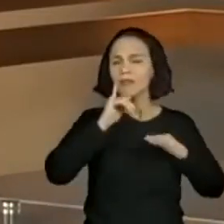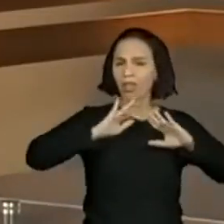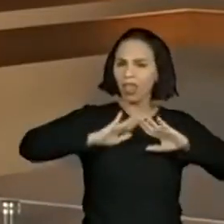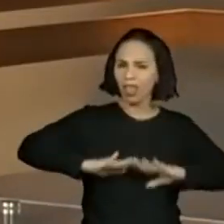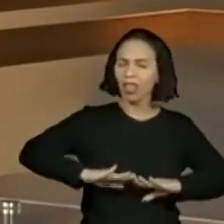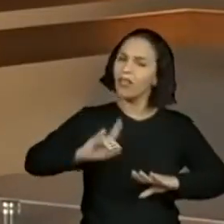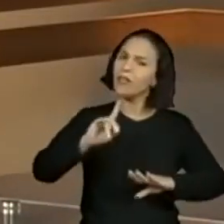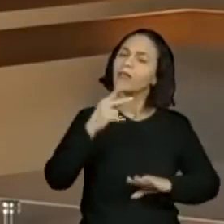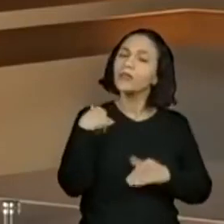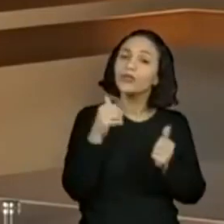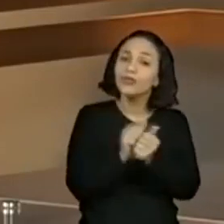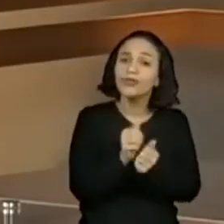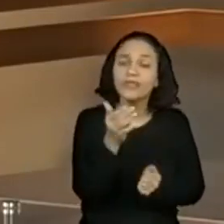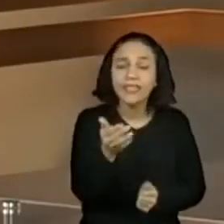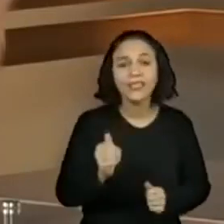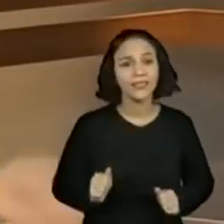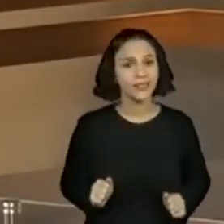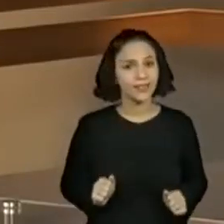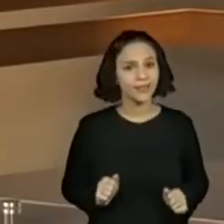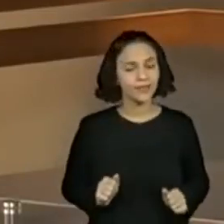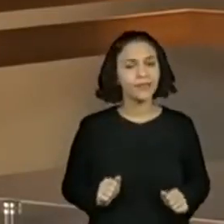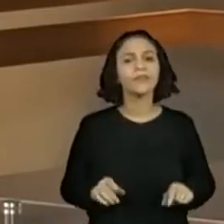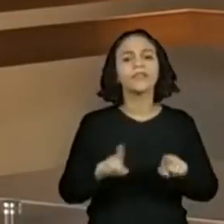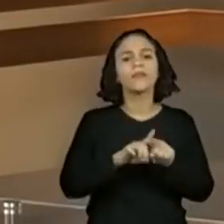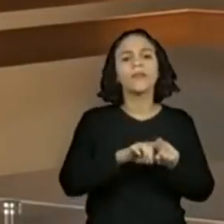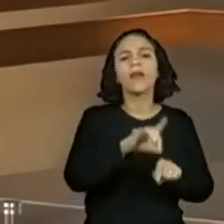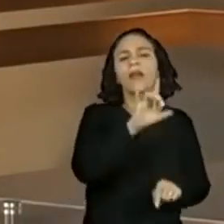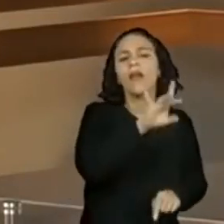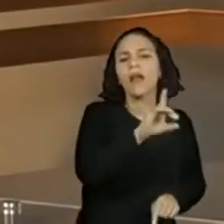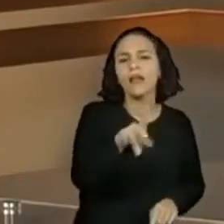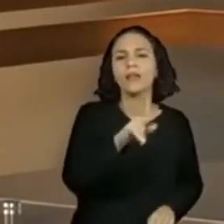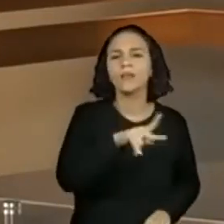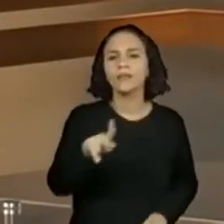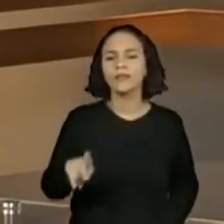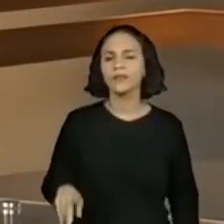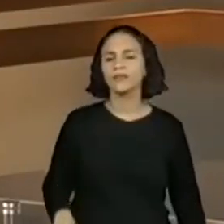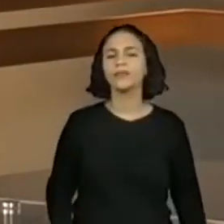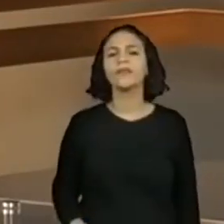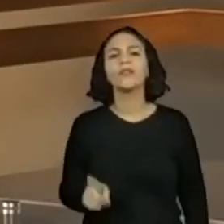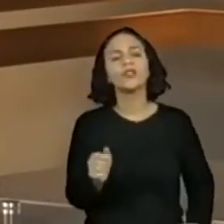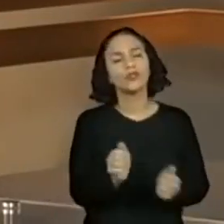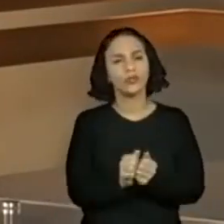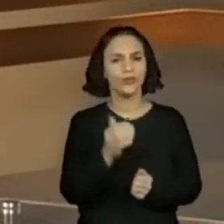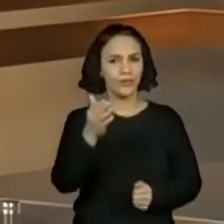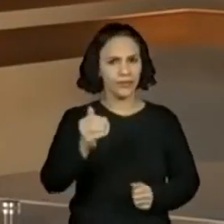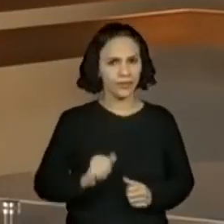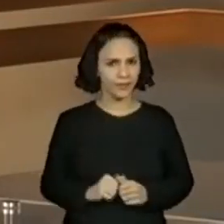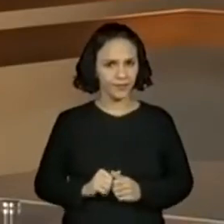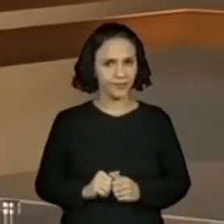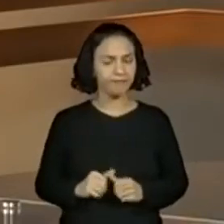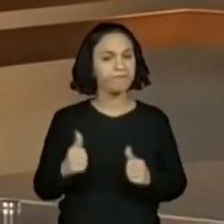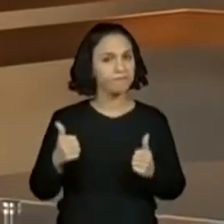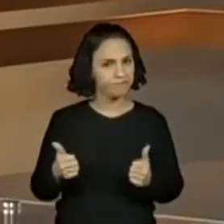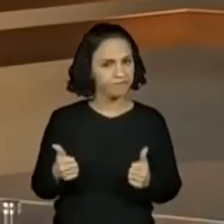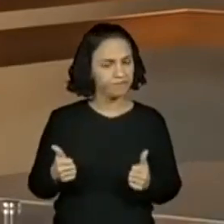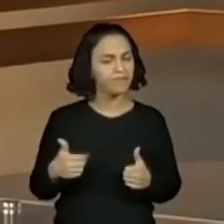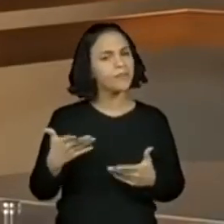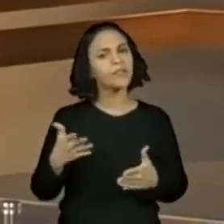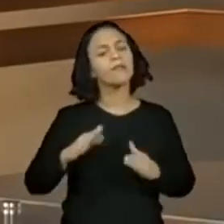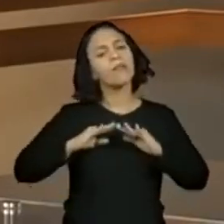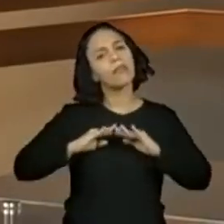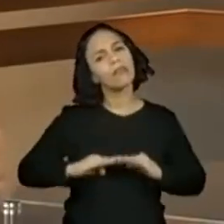com a gente. Eu estou junto com você e todos os professores do Centro de Mídias também estão junto com vocês. Certo? Então não